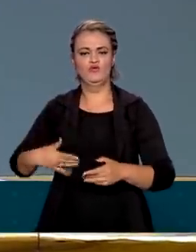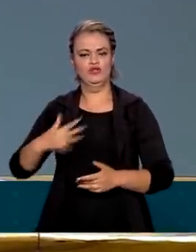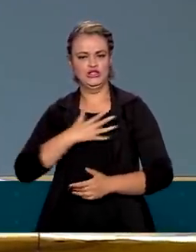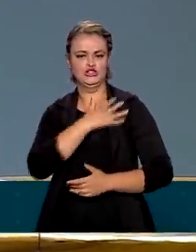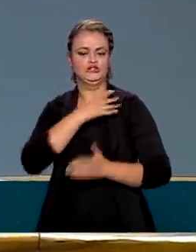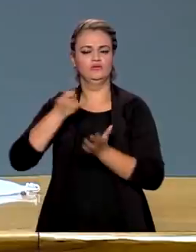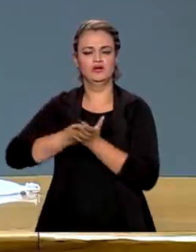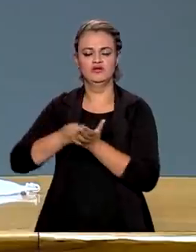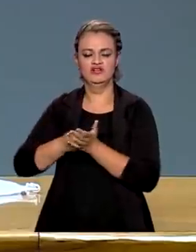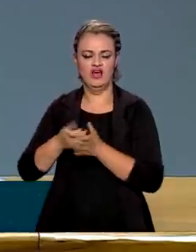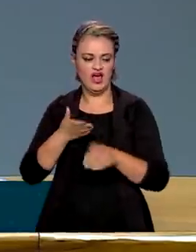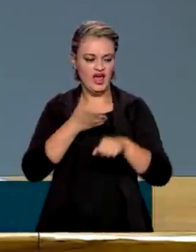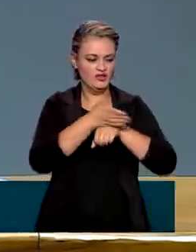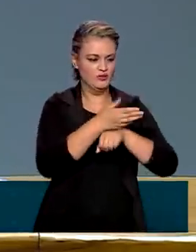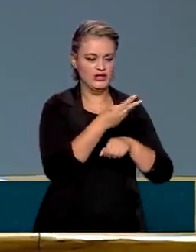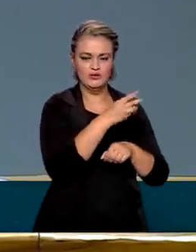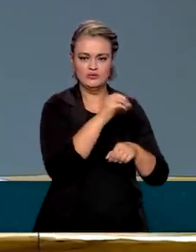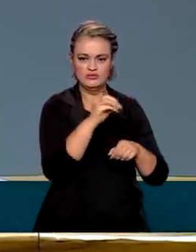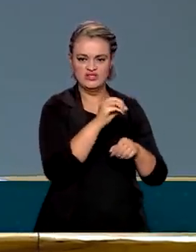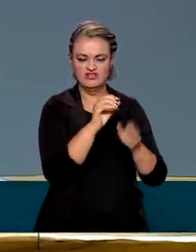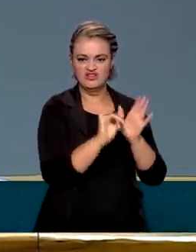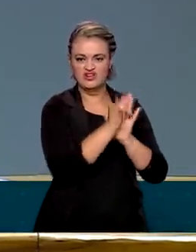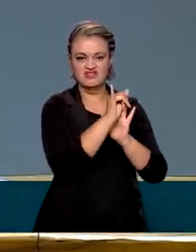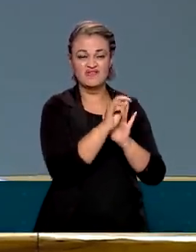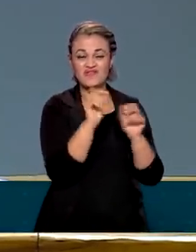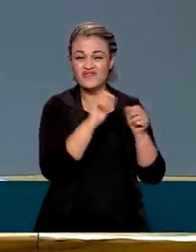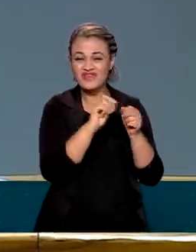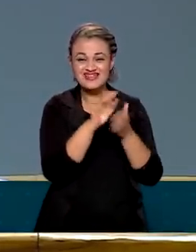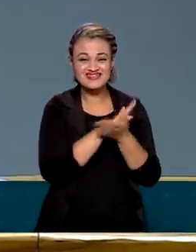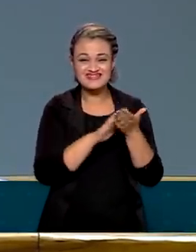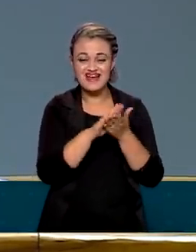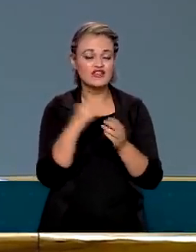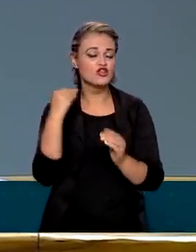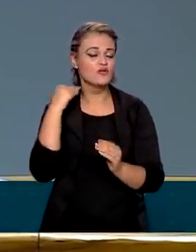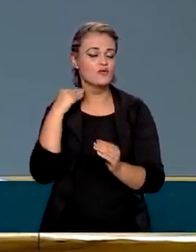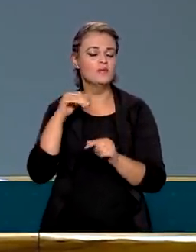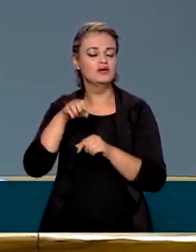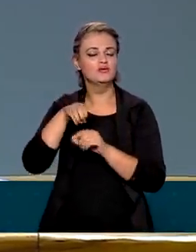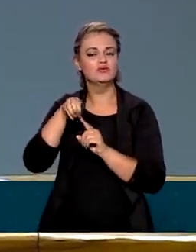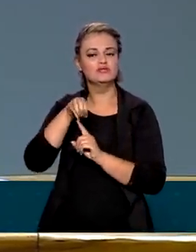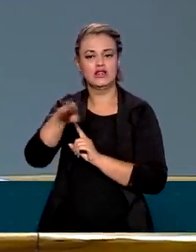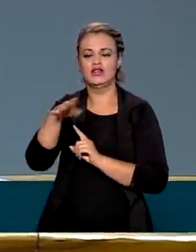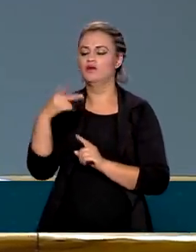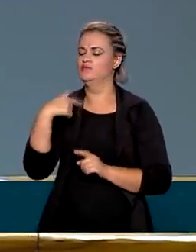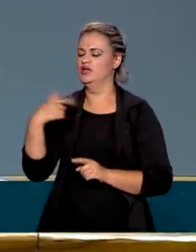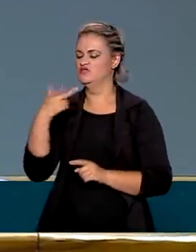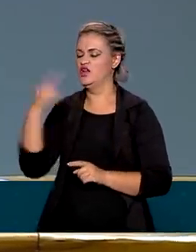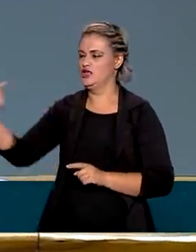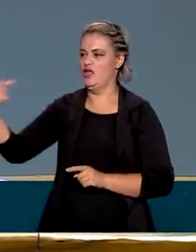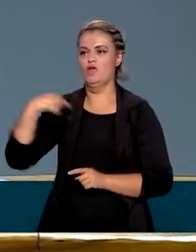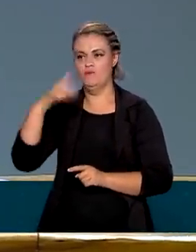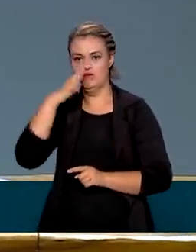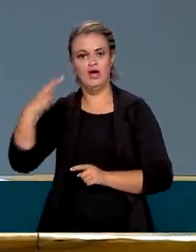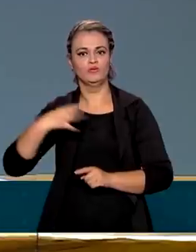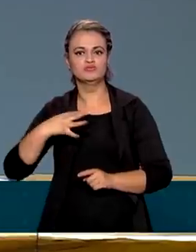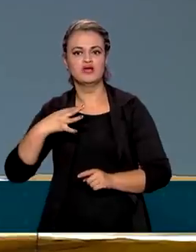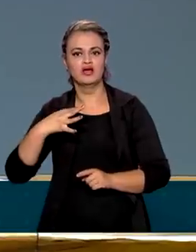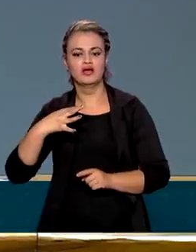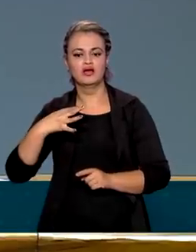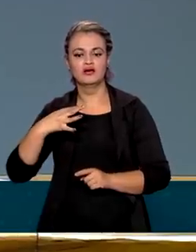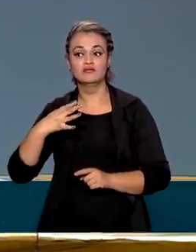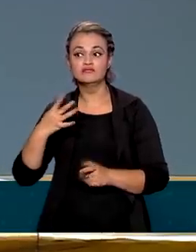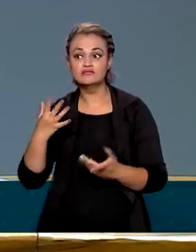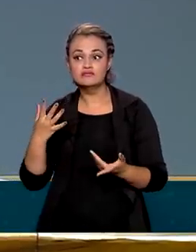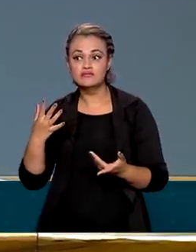aqui com inflação de 30, saiu com 200, não fez nada no Banco Central, mas está dizendo que eu estou servindo um presidente